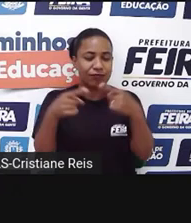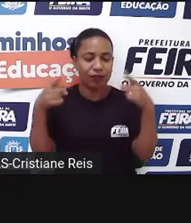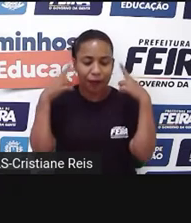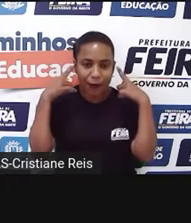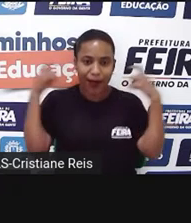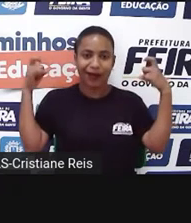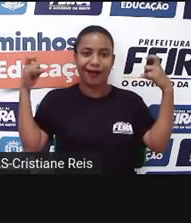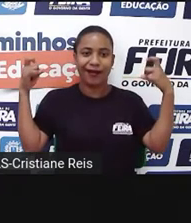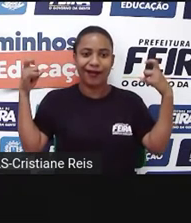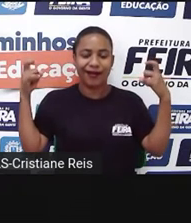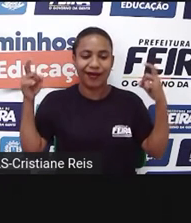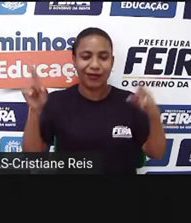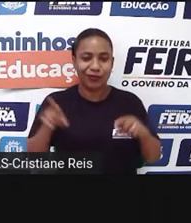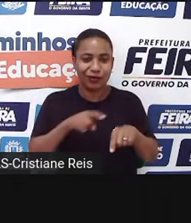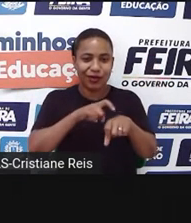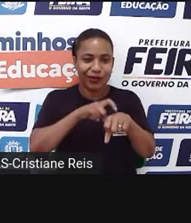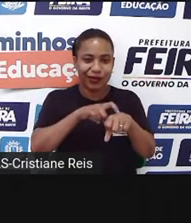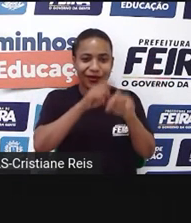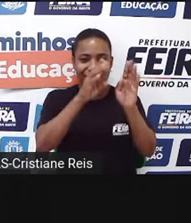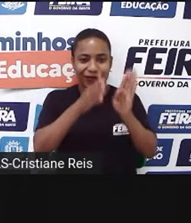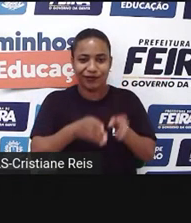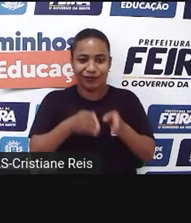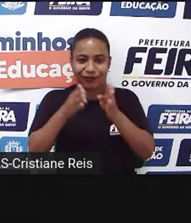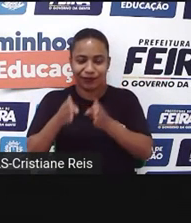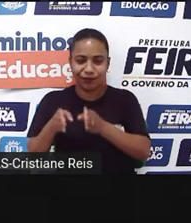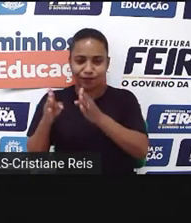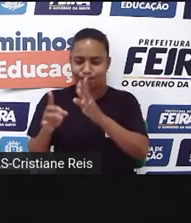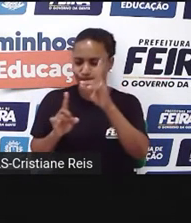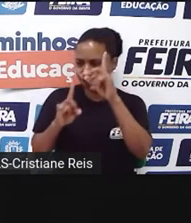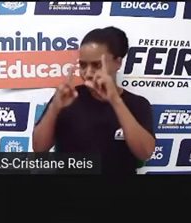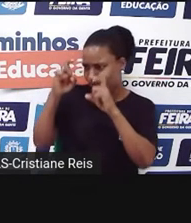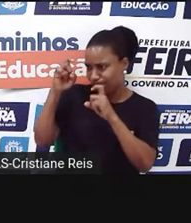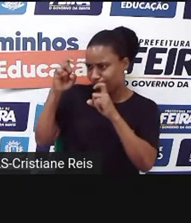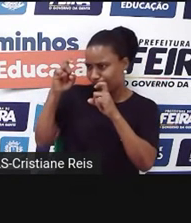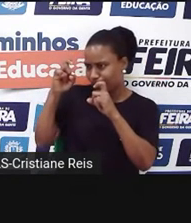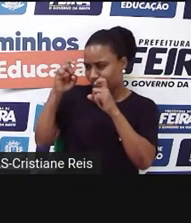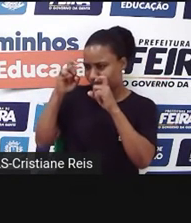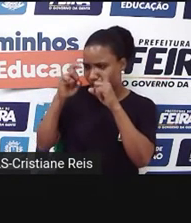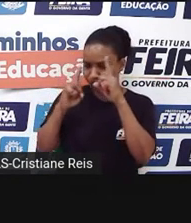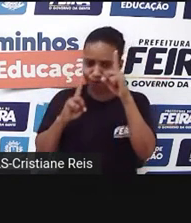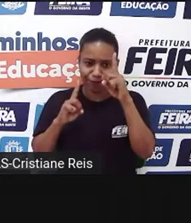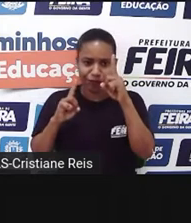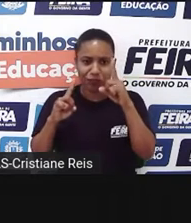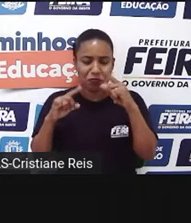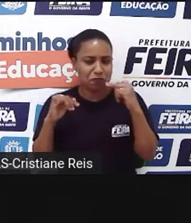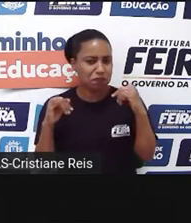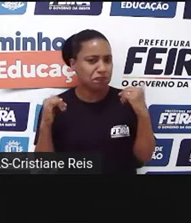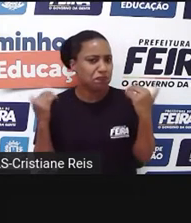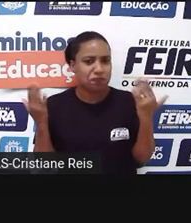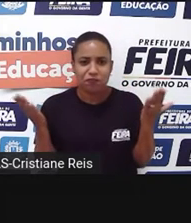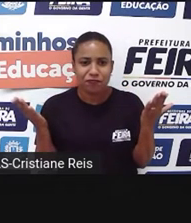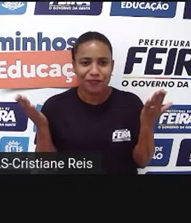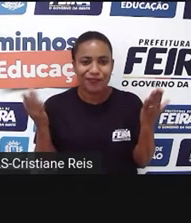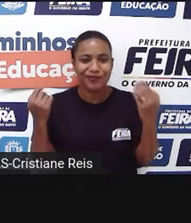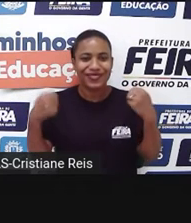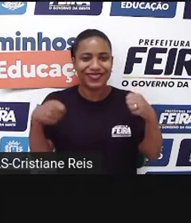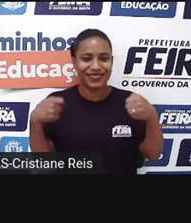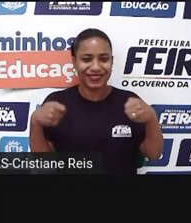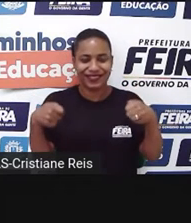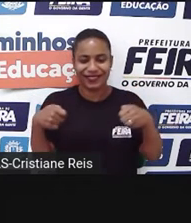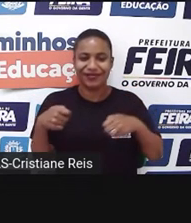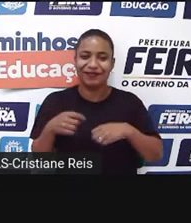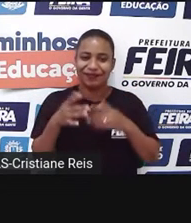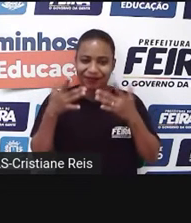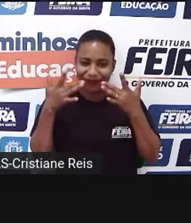que vai surgir, uma expressão que o ator ou a atriz tem que fazer no momento da fala, enfim.